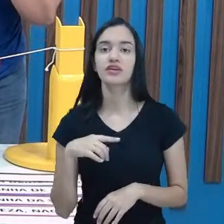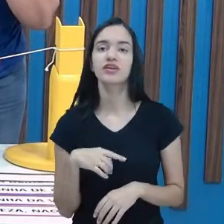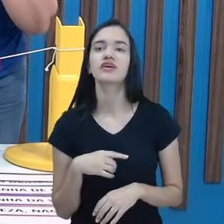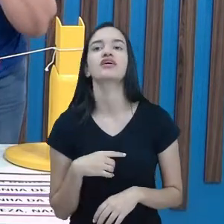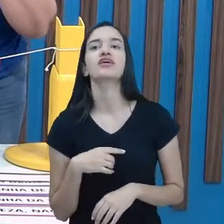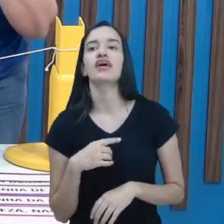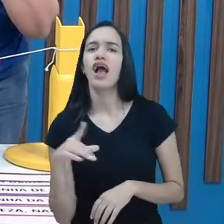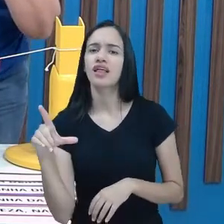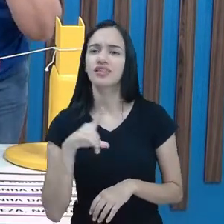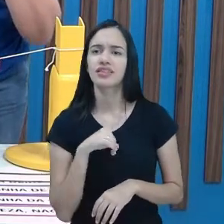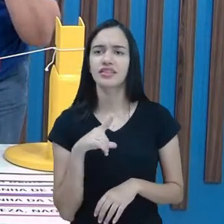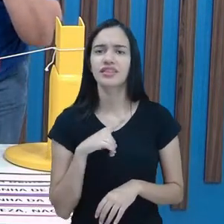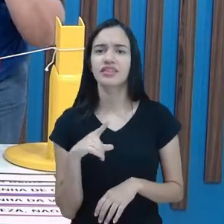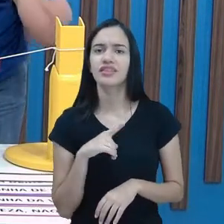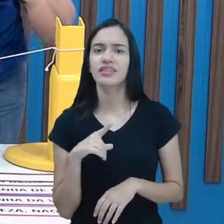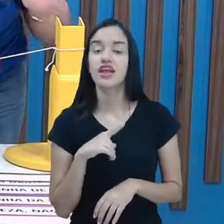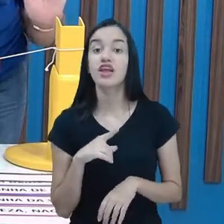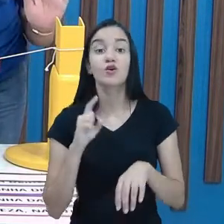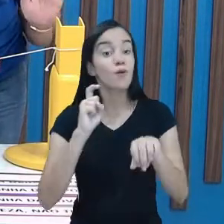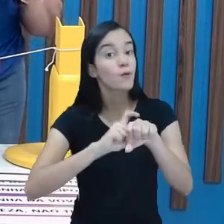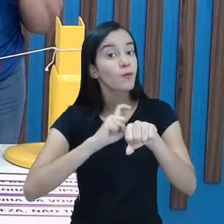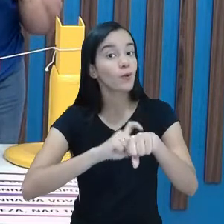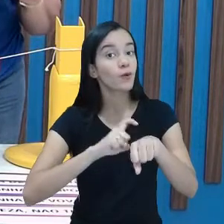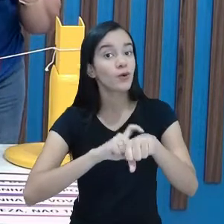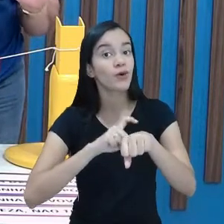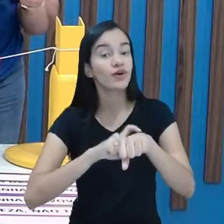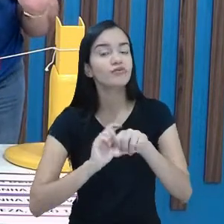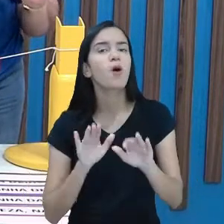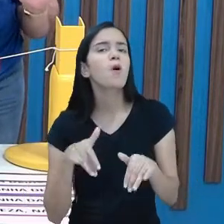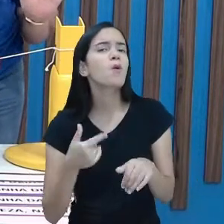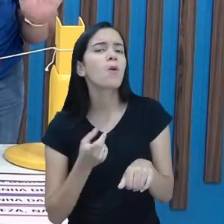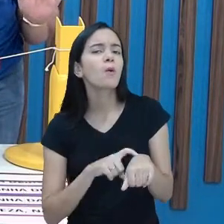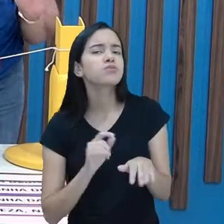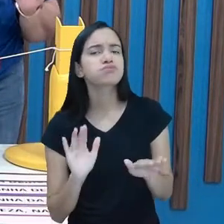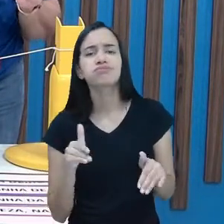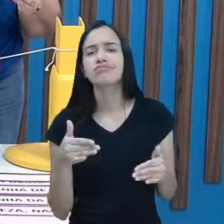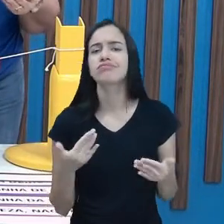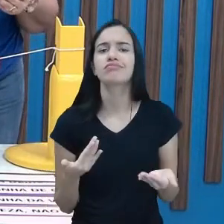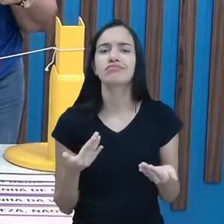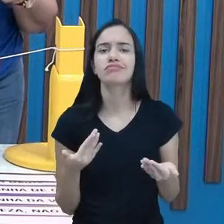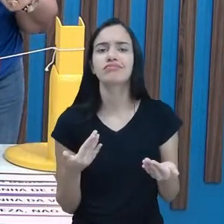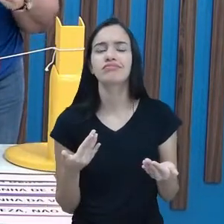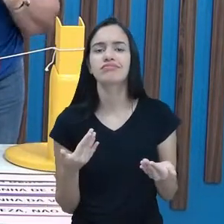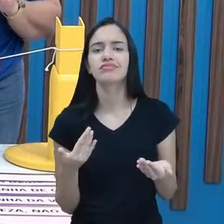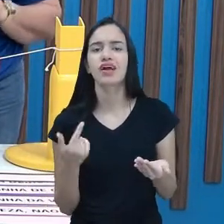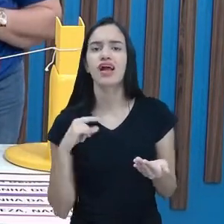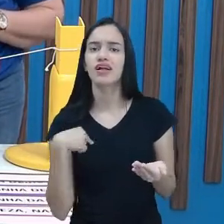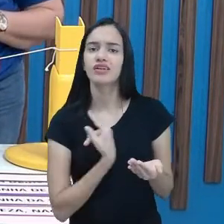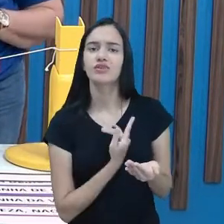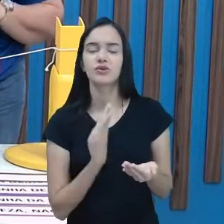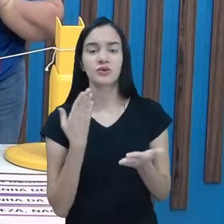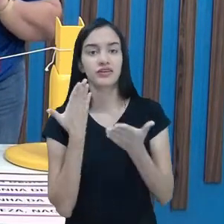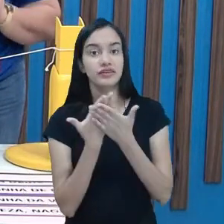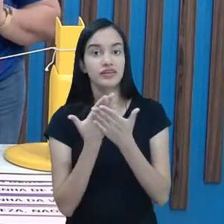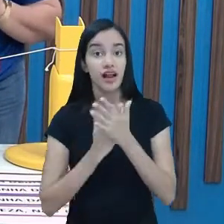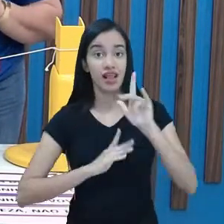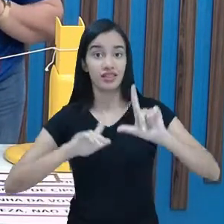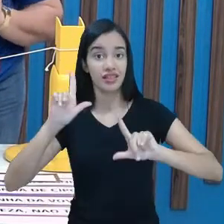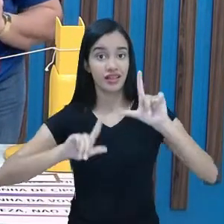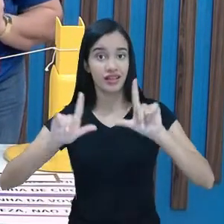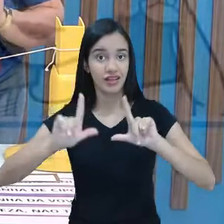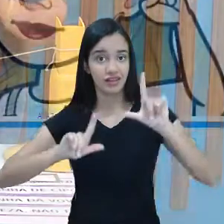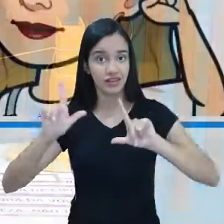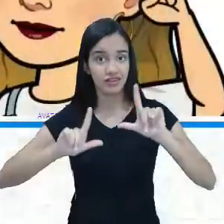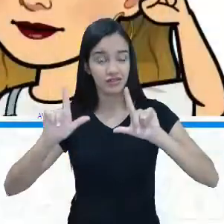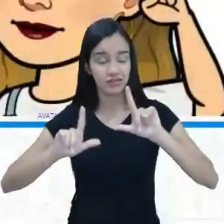Ainda tem, né? Fique por dentro do horário. Qual é o horário que passa nossas aulas? Na TV Nova